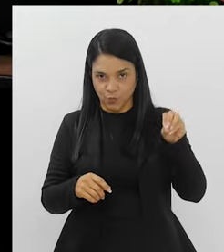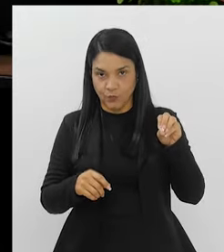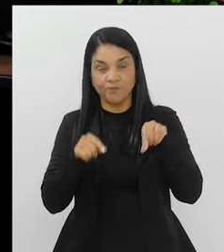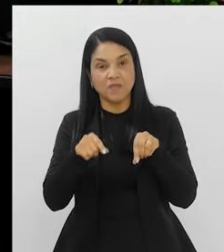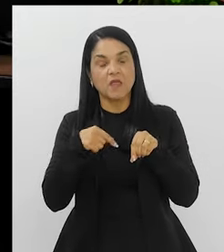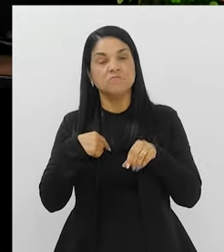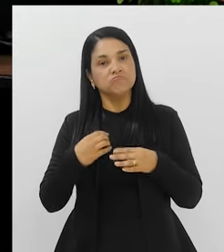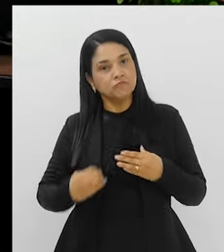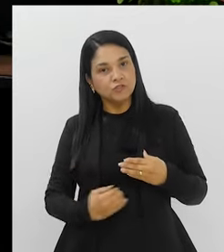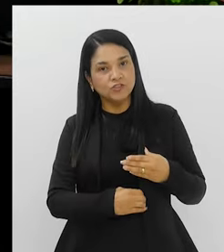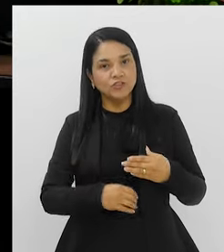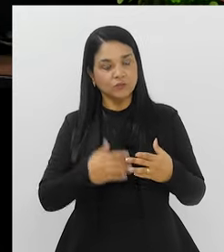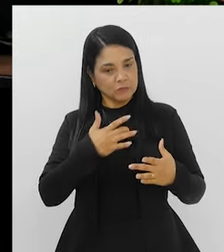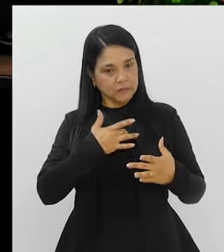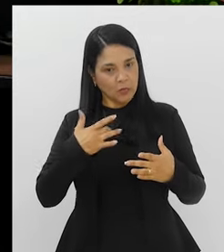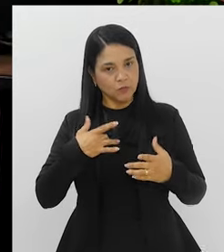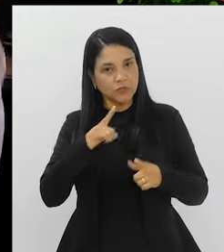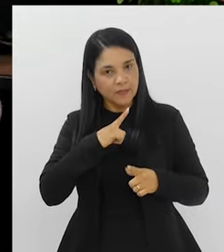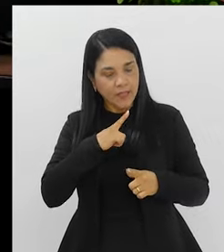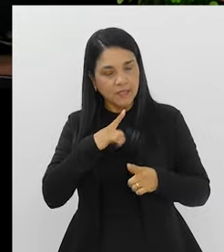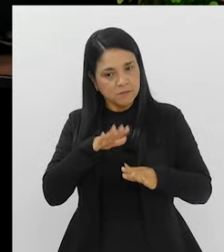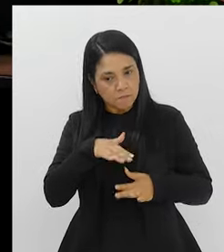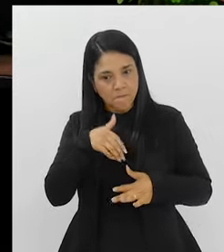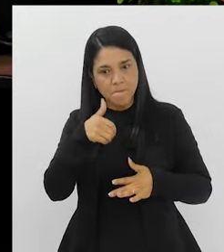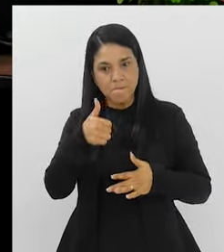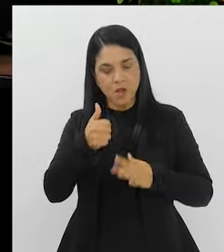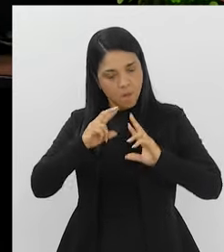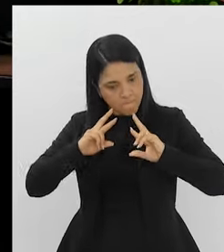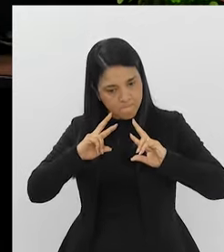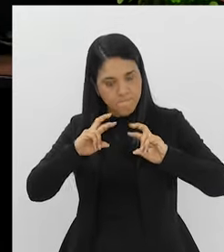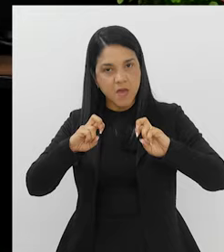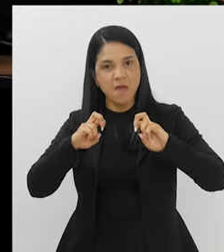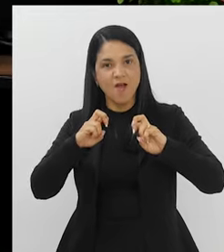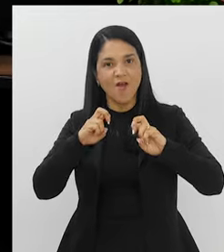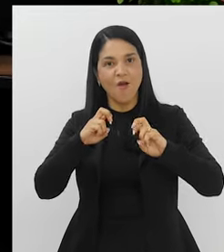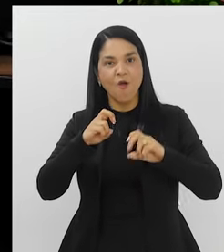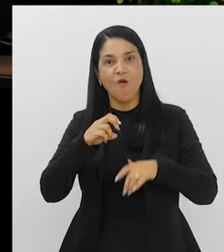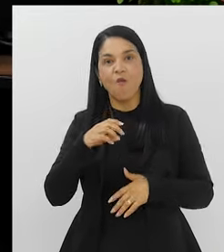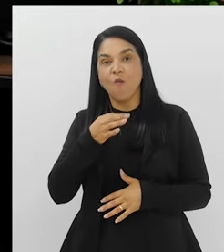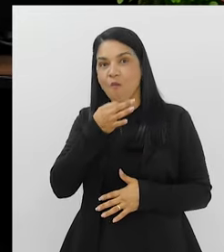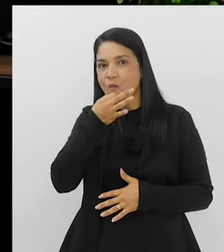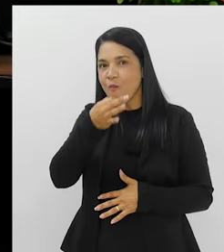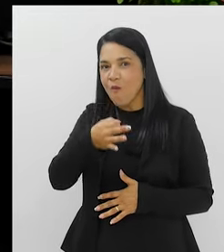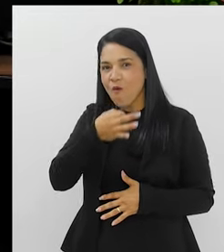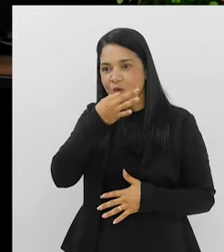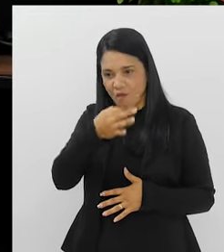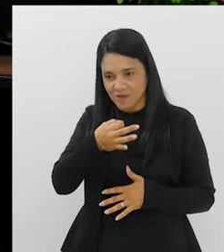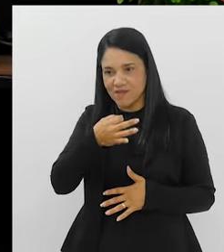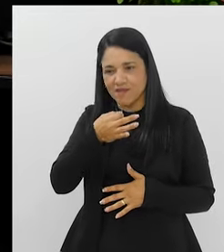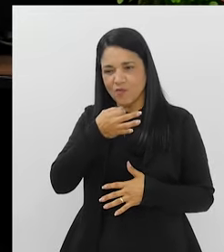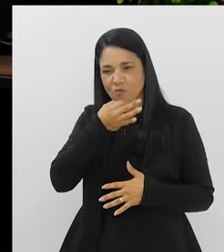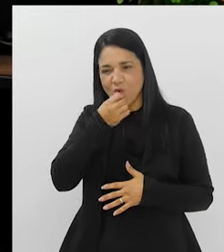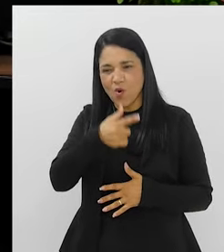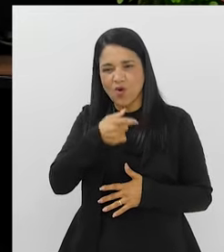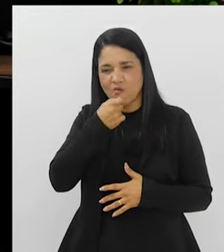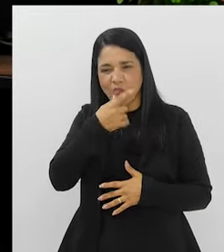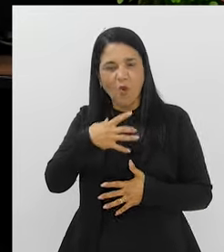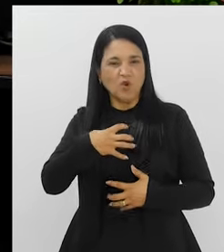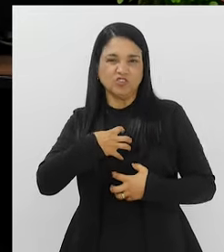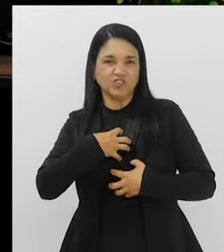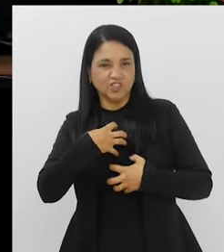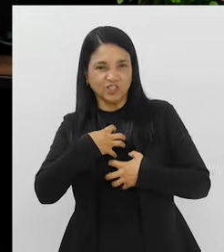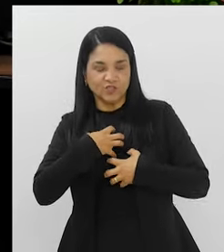saudável, a gente vai observando uma melhora no humor desse paciente, né? Na textura do